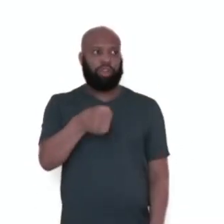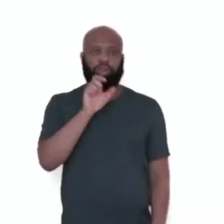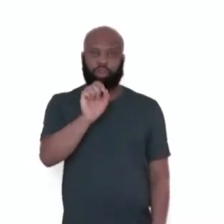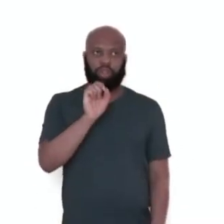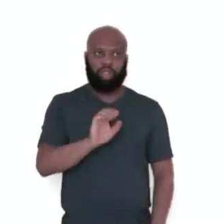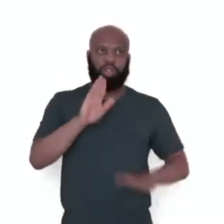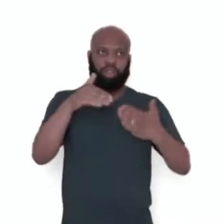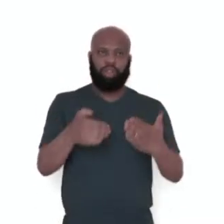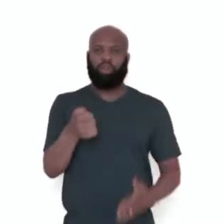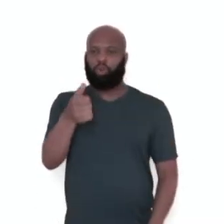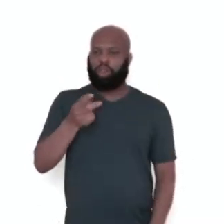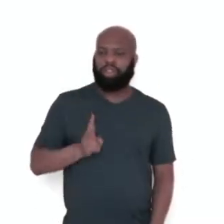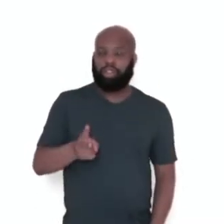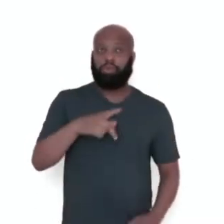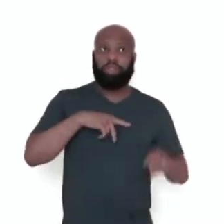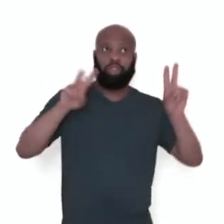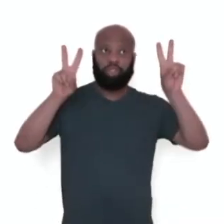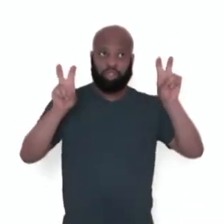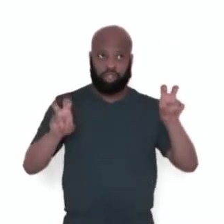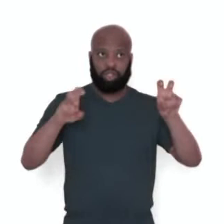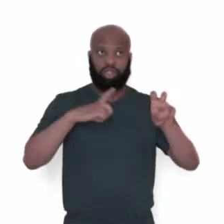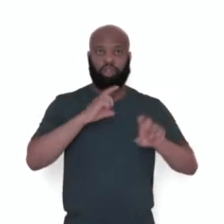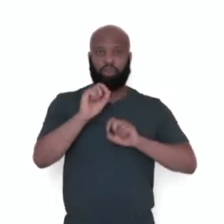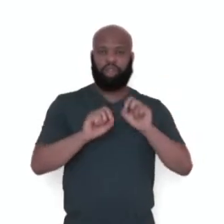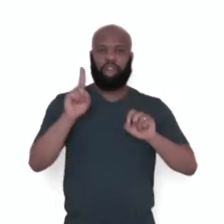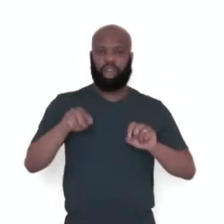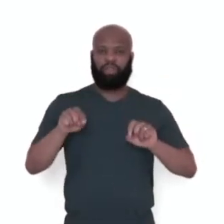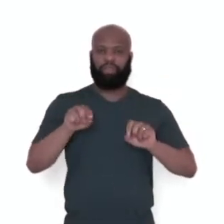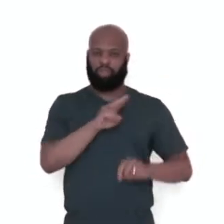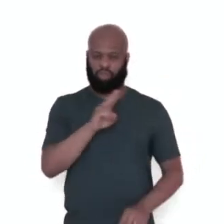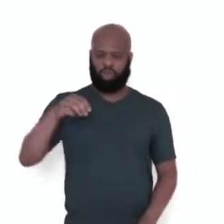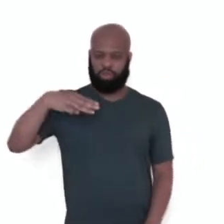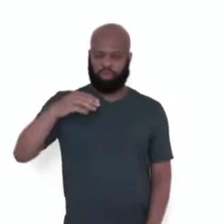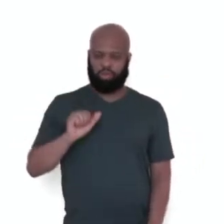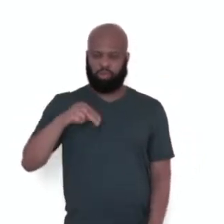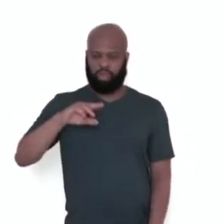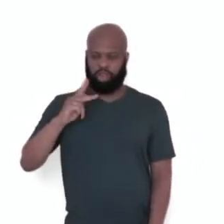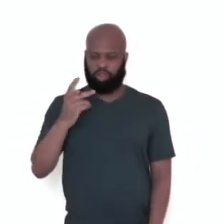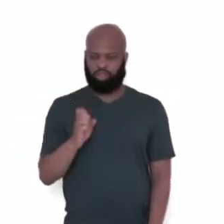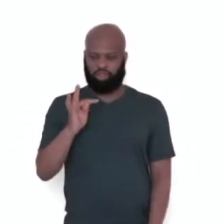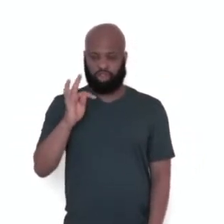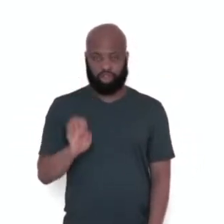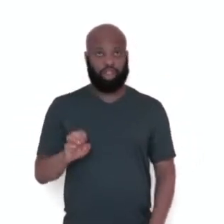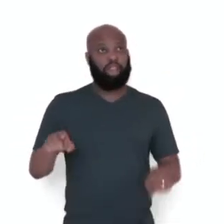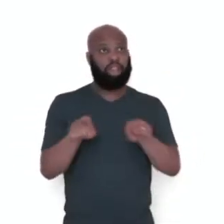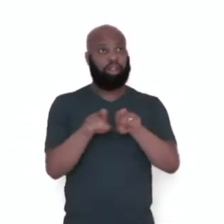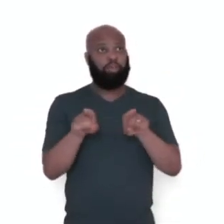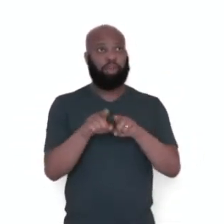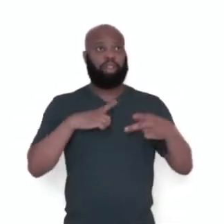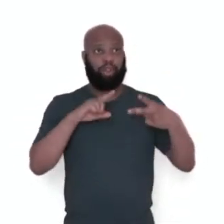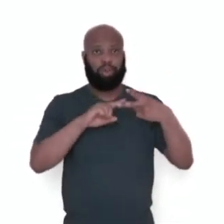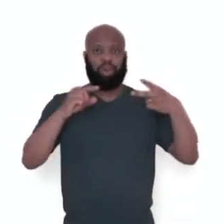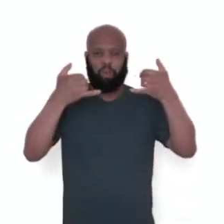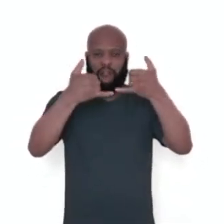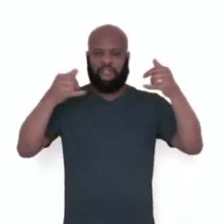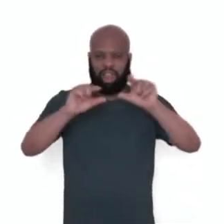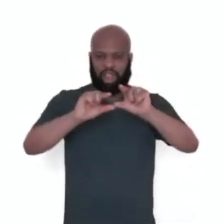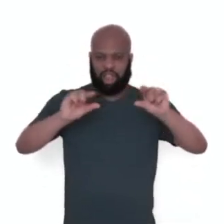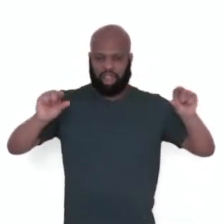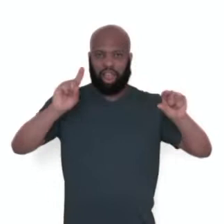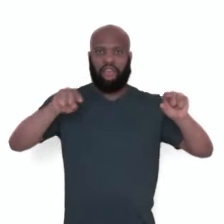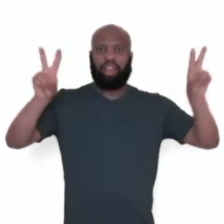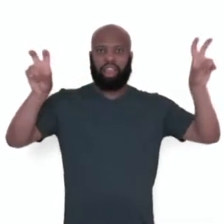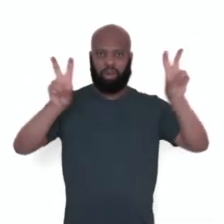reportagem geralmente tem um título também denominado de manchete, apresenta às vezes uma linha fina ou o